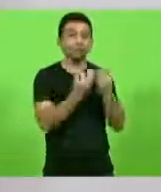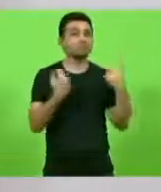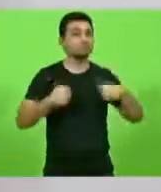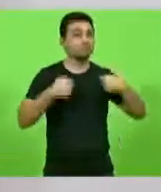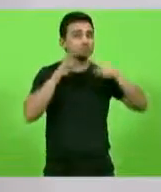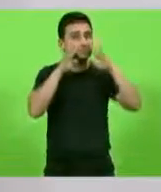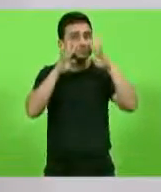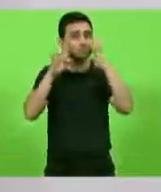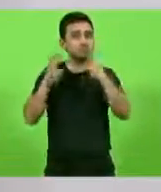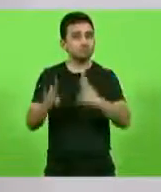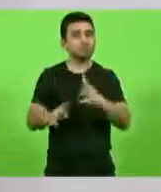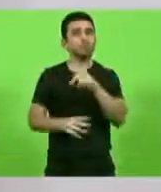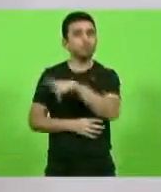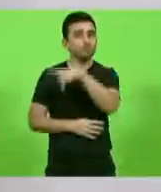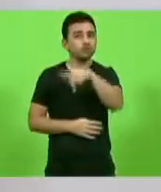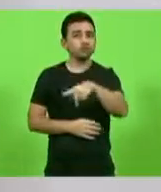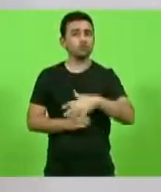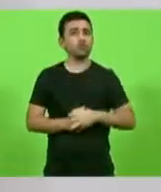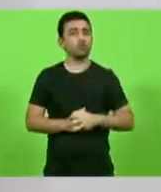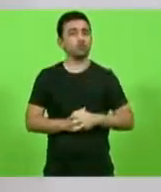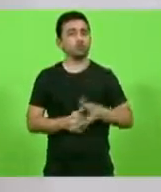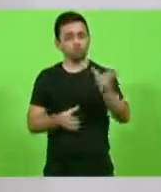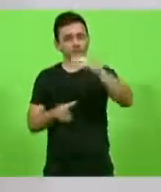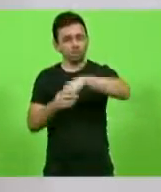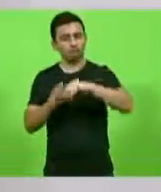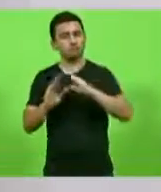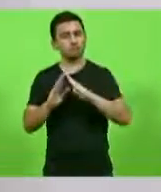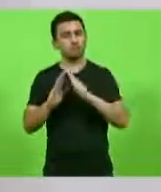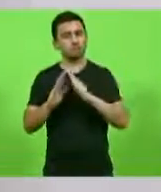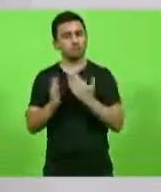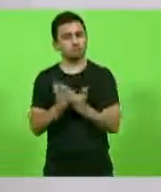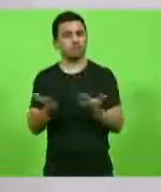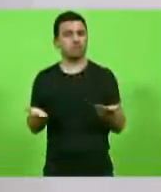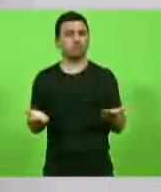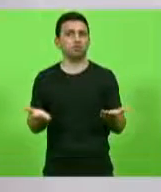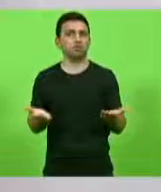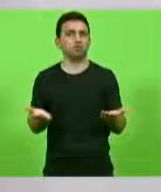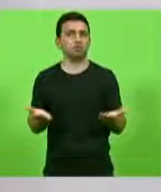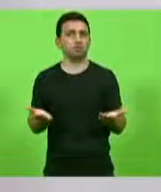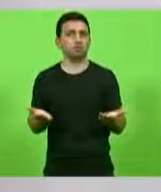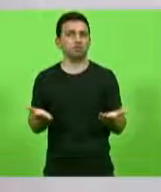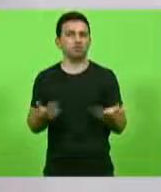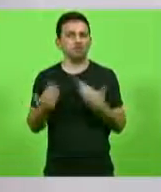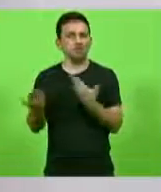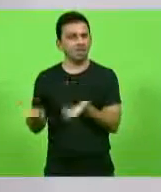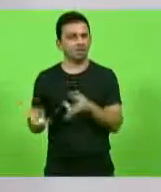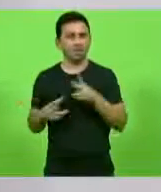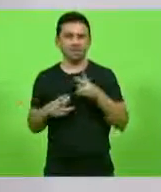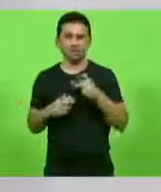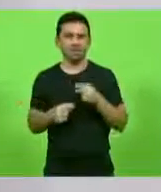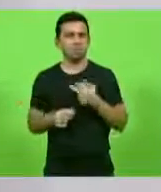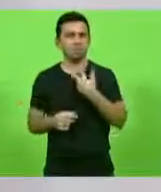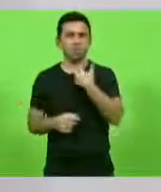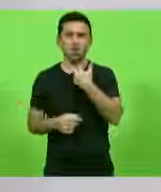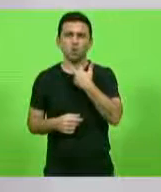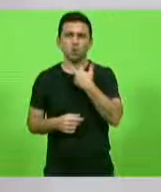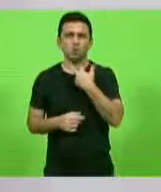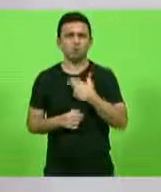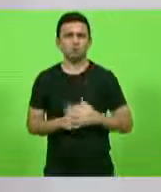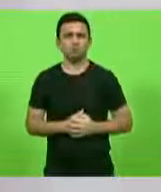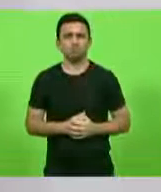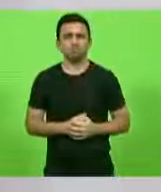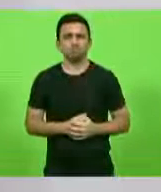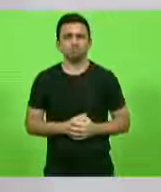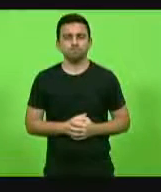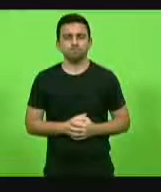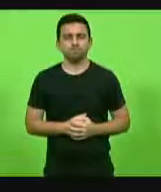esse tipo de professor dentro da sala de aula, que não merece estar numa sala de aula. Pode passar, professor, a